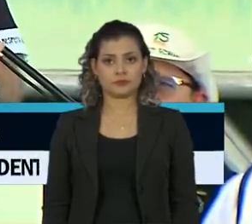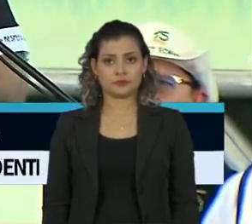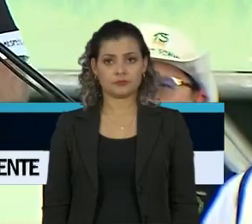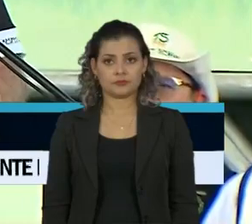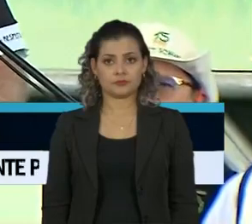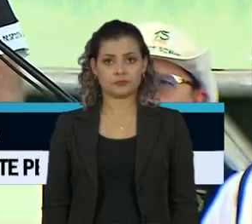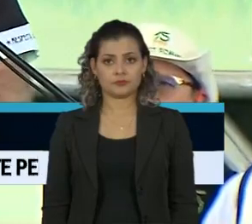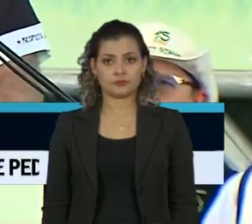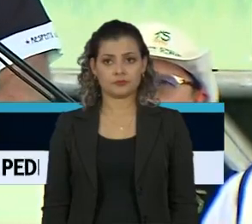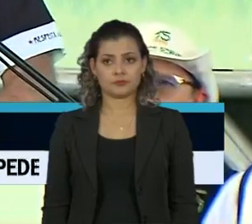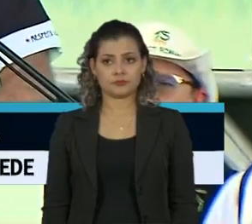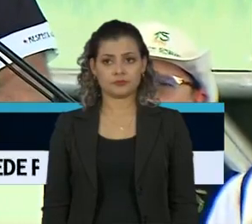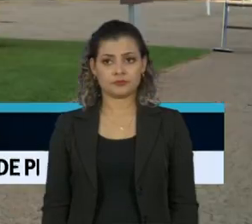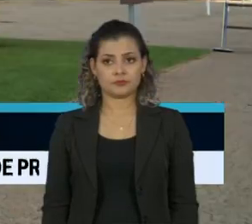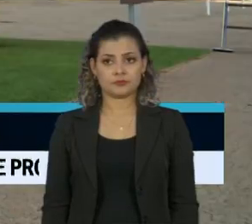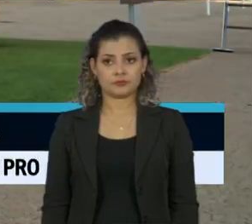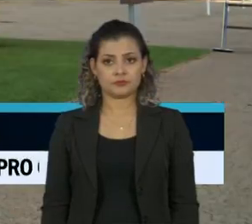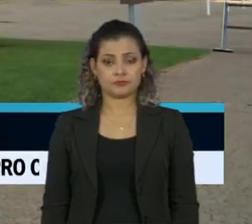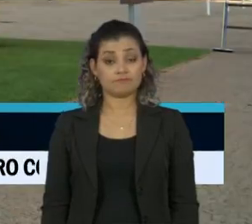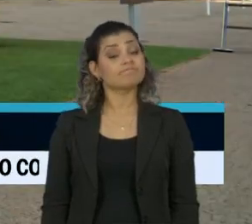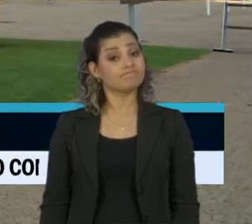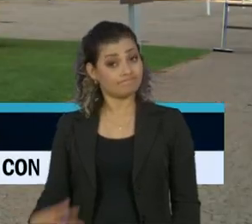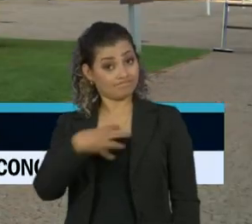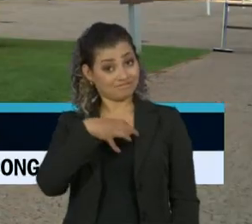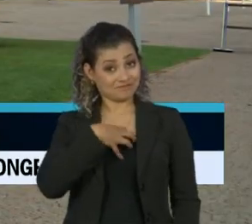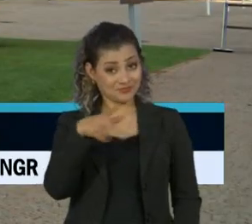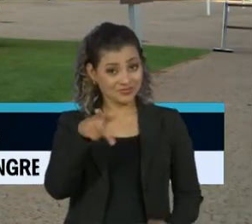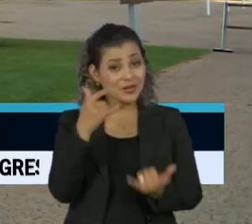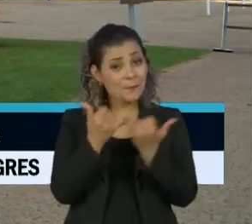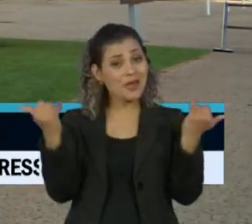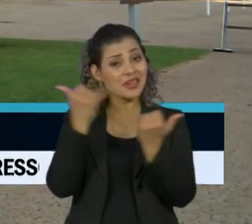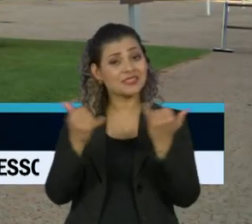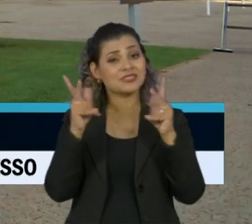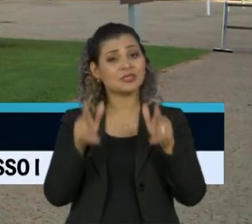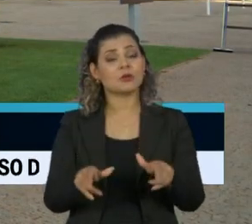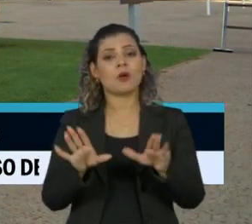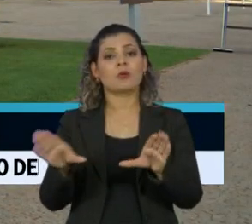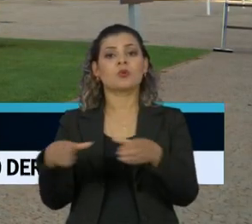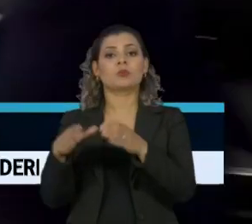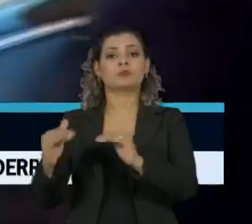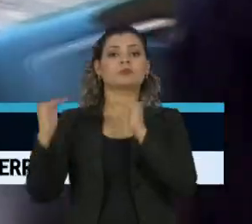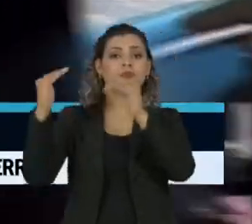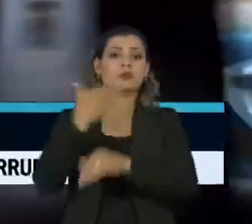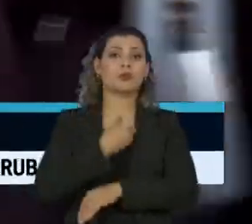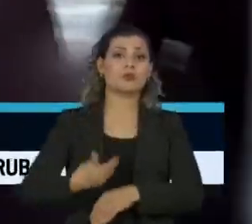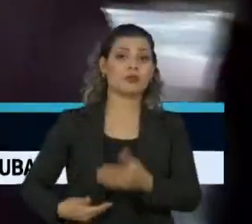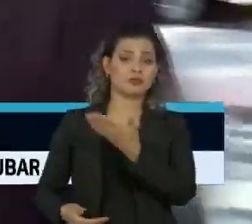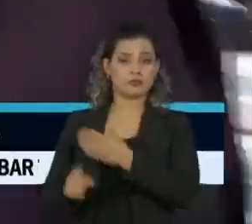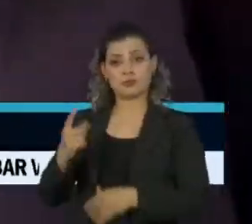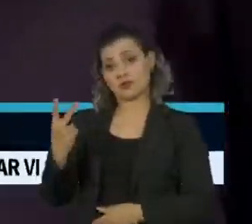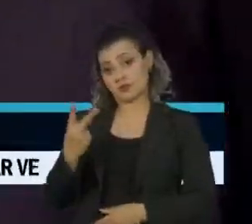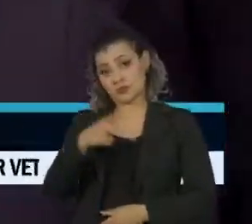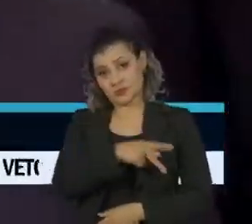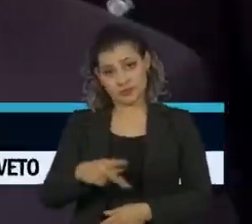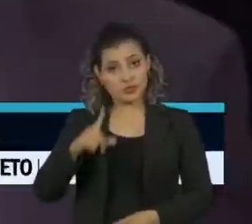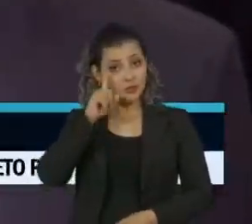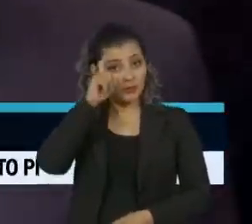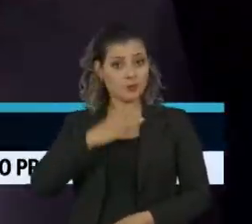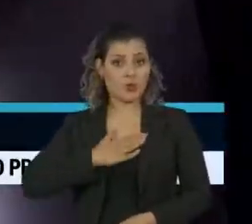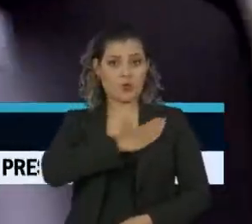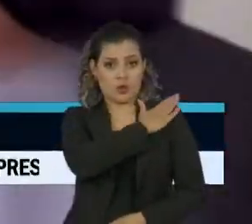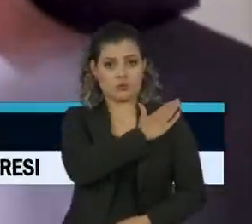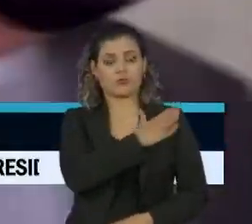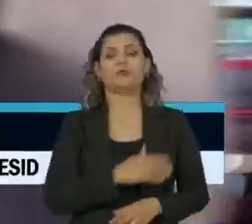tocante ao seu meio ambiente. A postura é semelhante a de outros membros do alto escalão do governo. O vice-presidente, general Hamilton